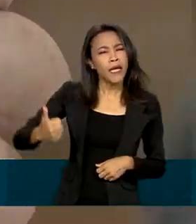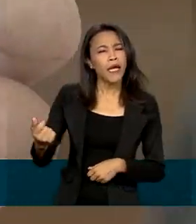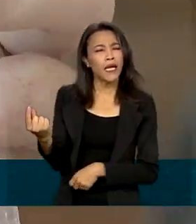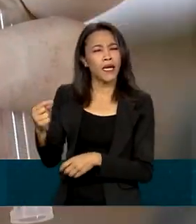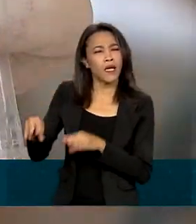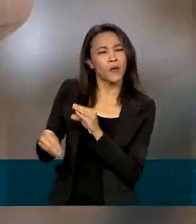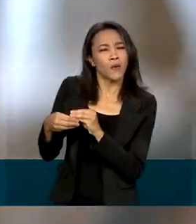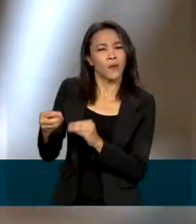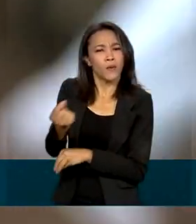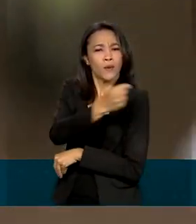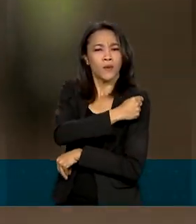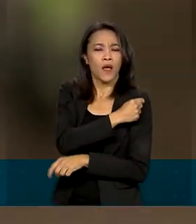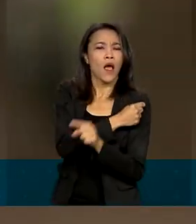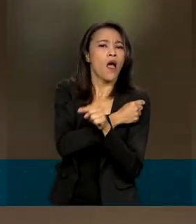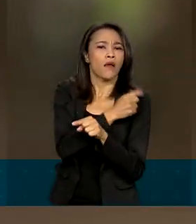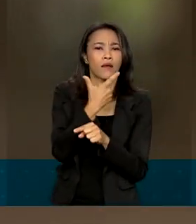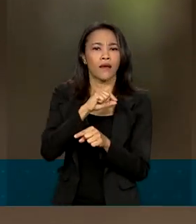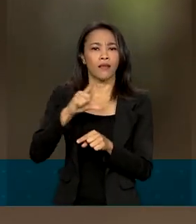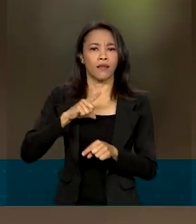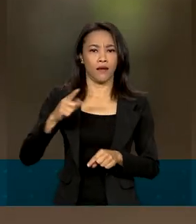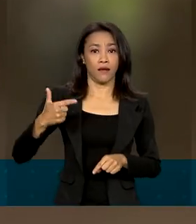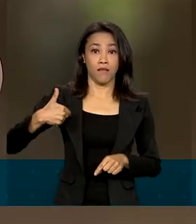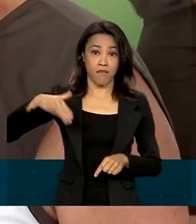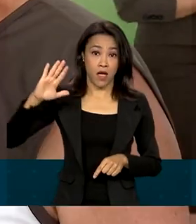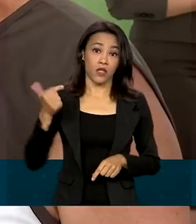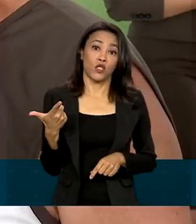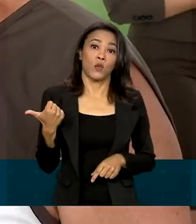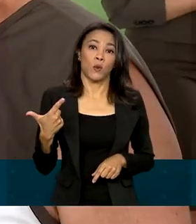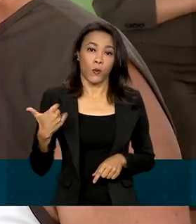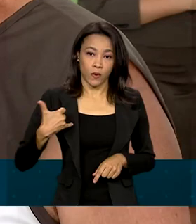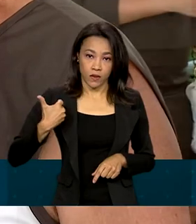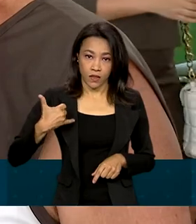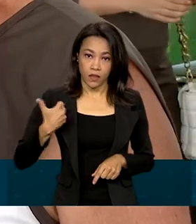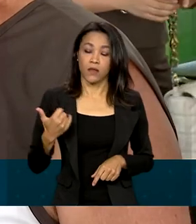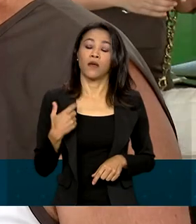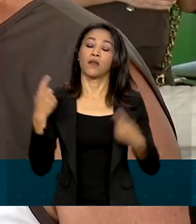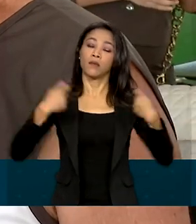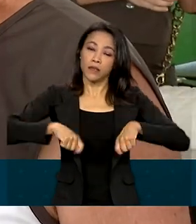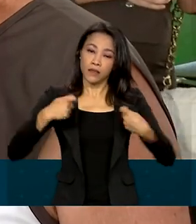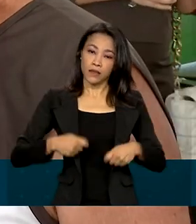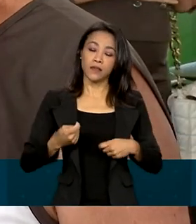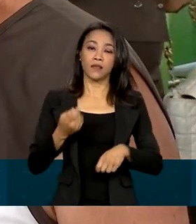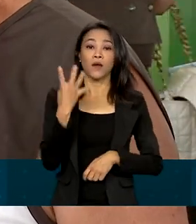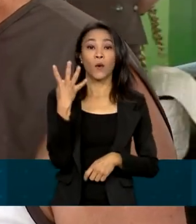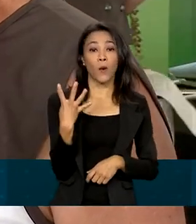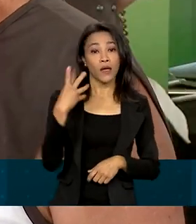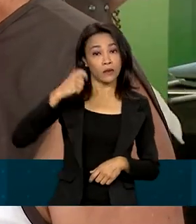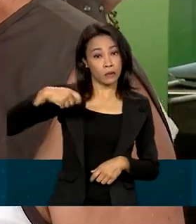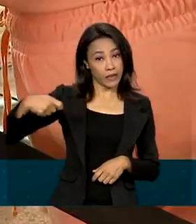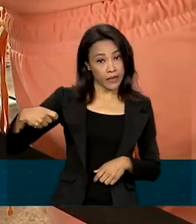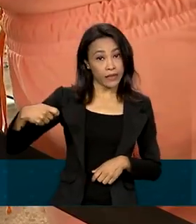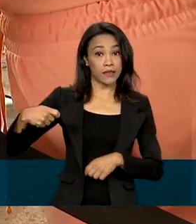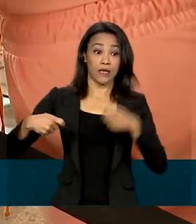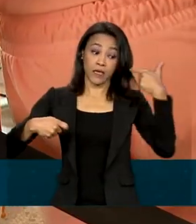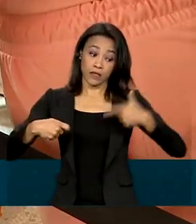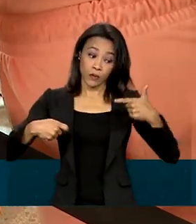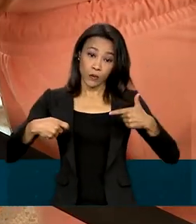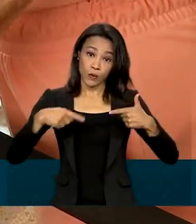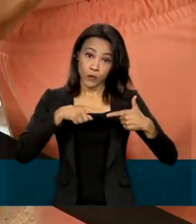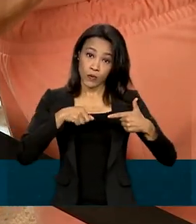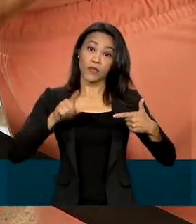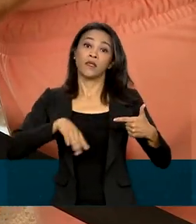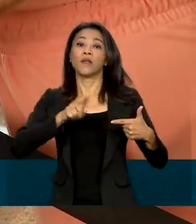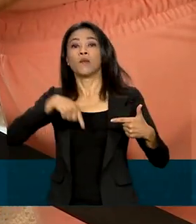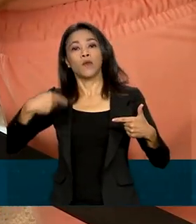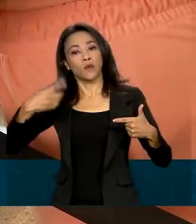ela é recomendada para quem tem mais de 12 anos de idade. Ela deve ser aplicada 4 meses após a segunda dose ou a